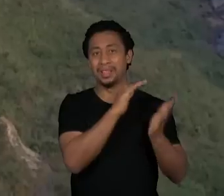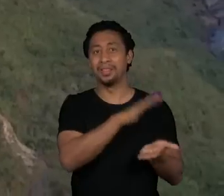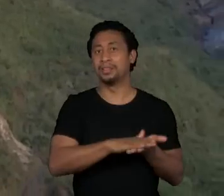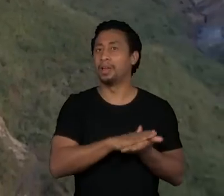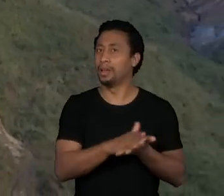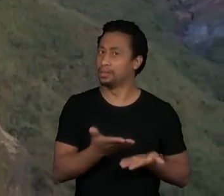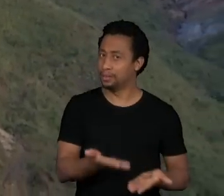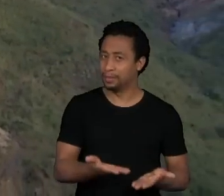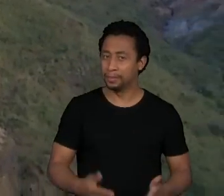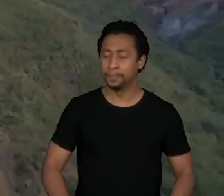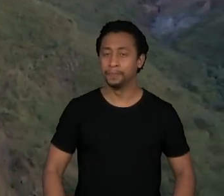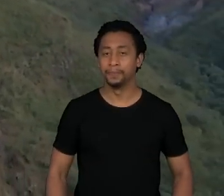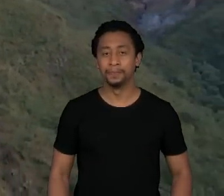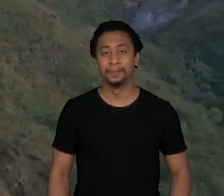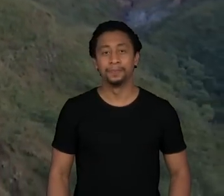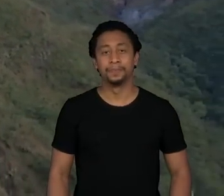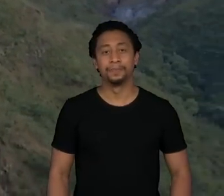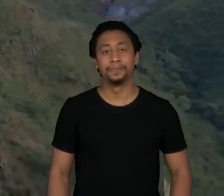TAMIS.